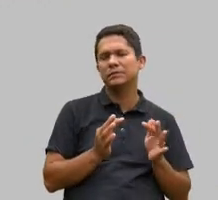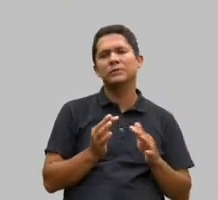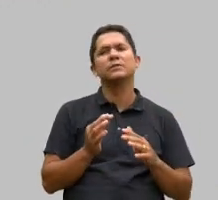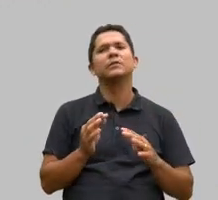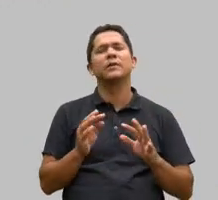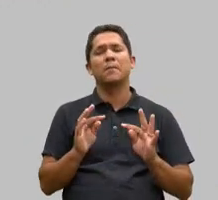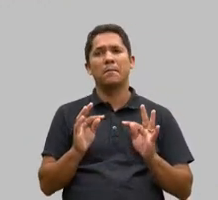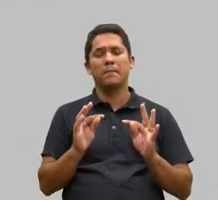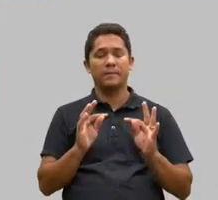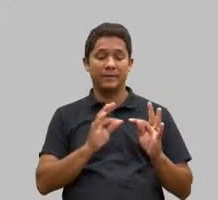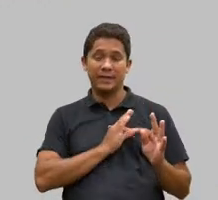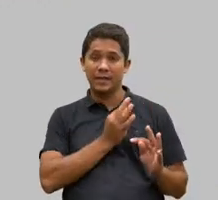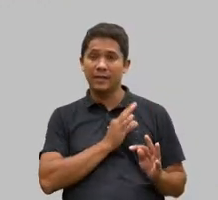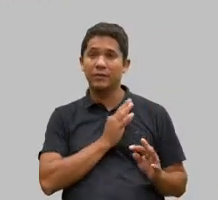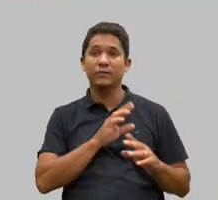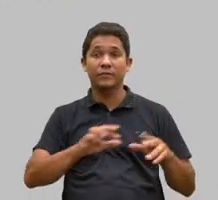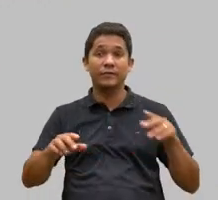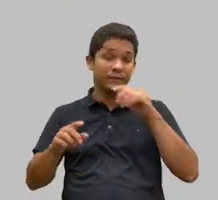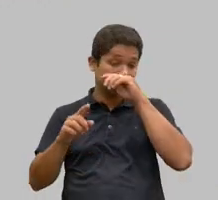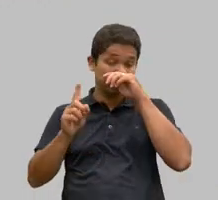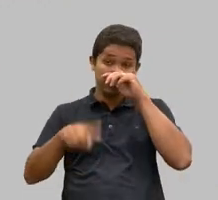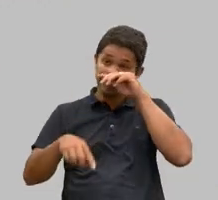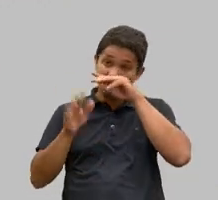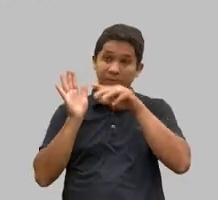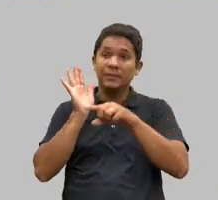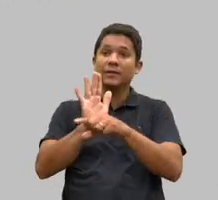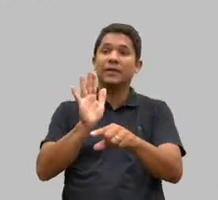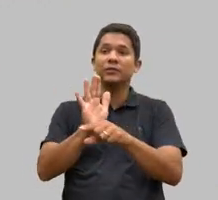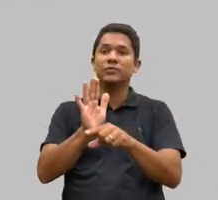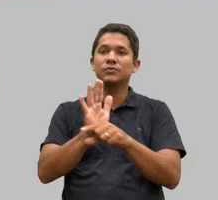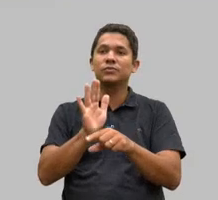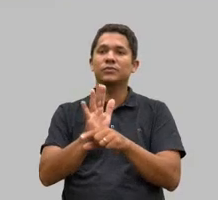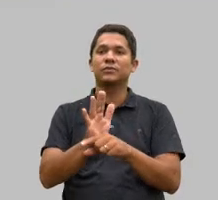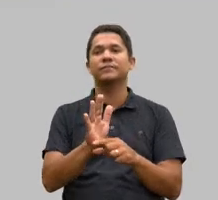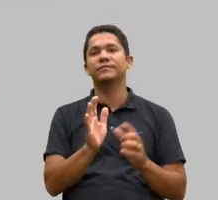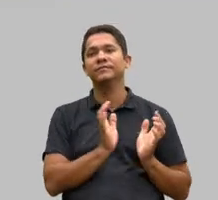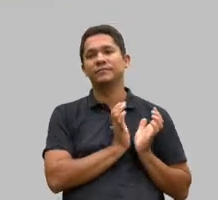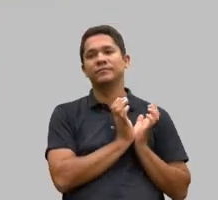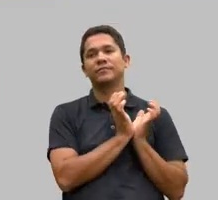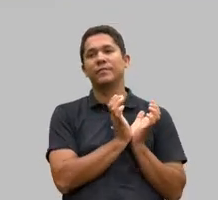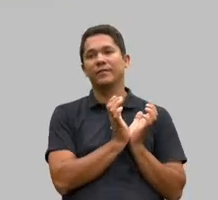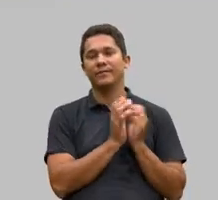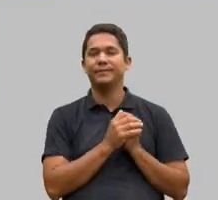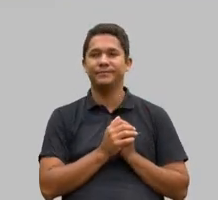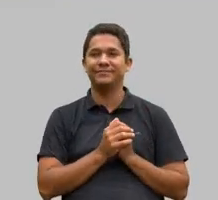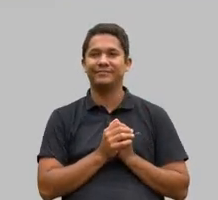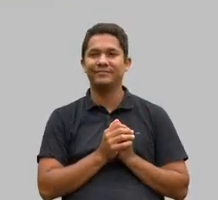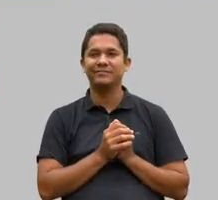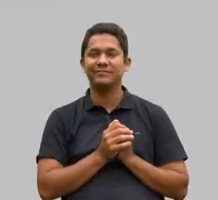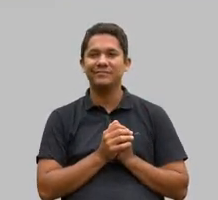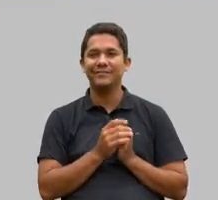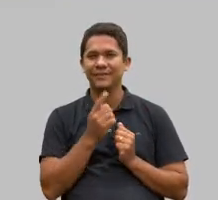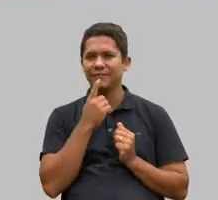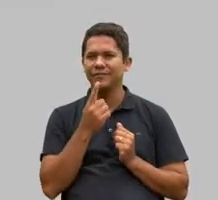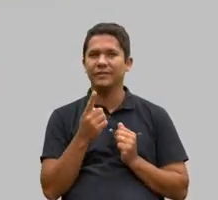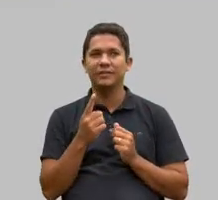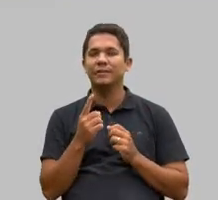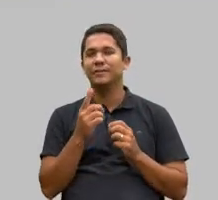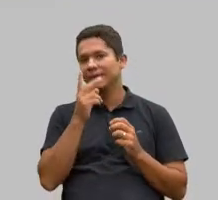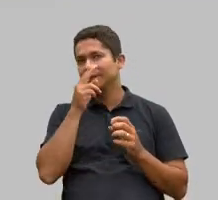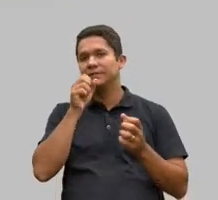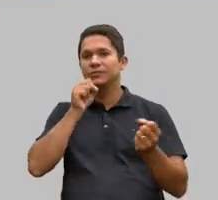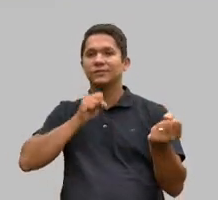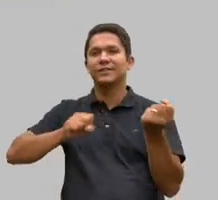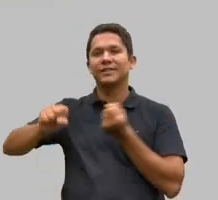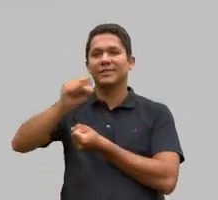que sustentam a nossa instituição. E, quando eu falo sustentabilidade, eu falo muito além de sustentabilidade técnica, eu estou falando,